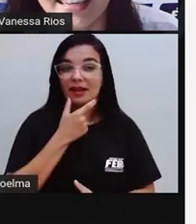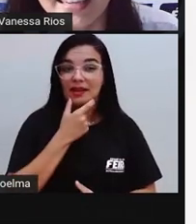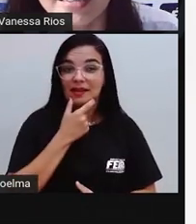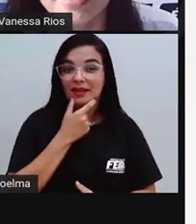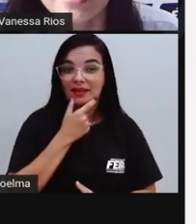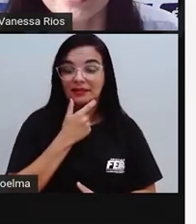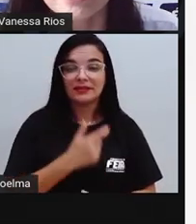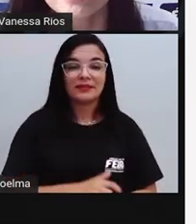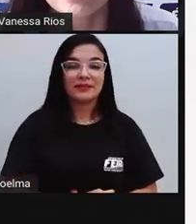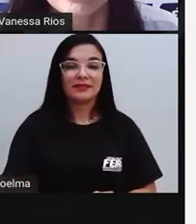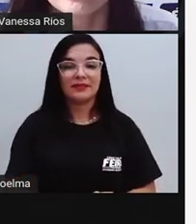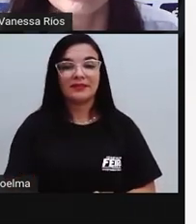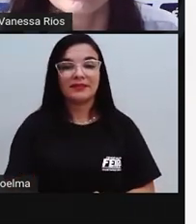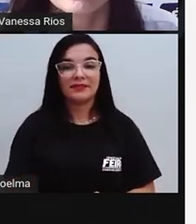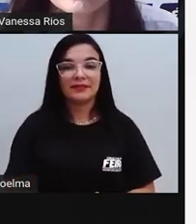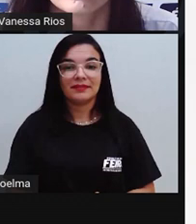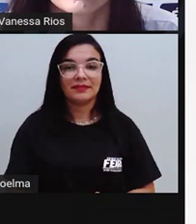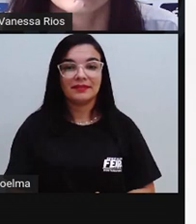Inglês.